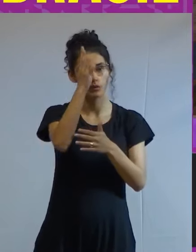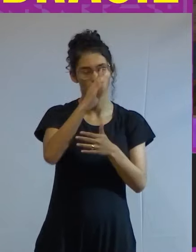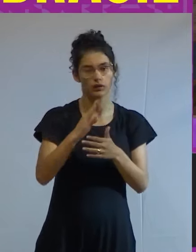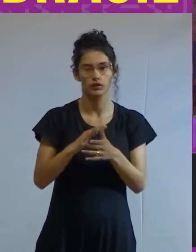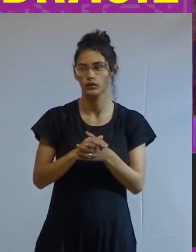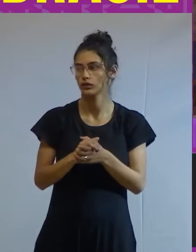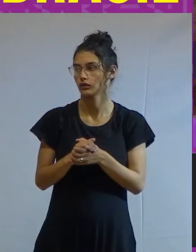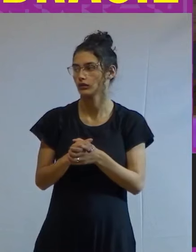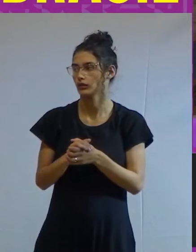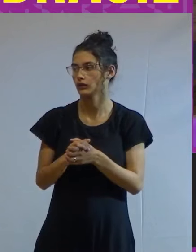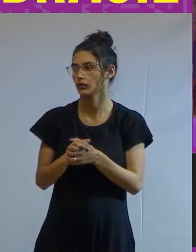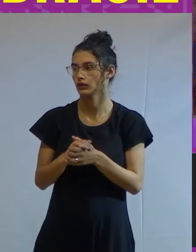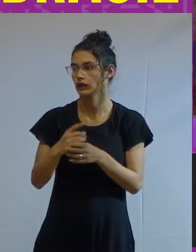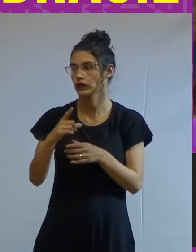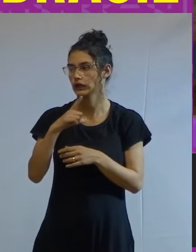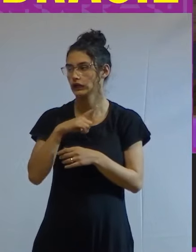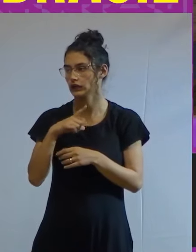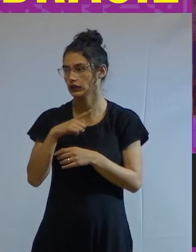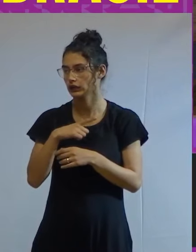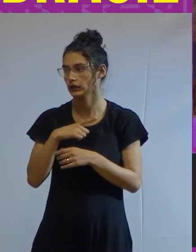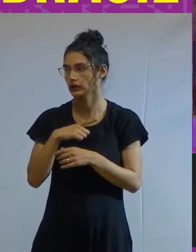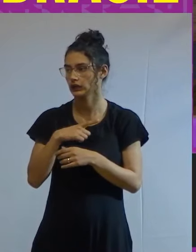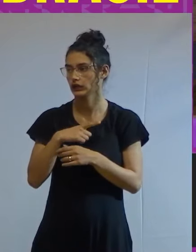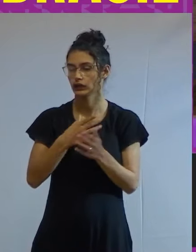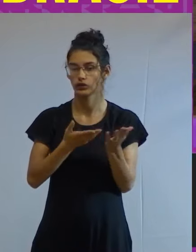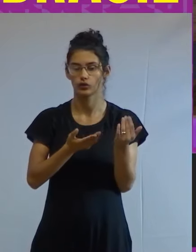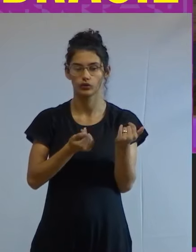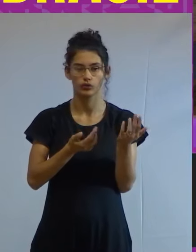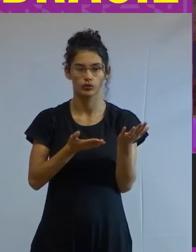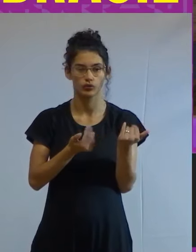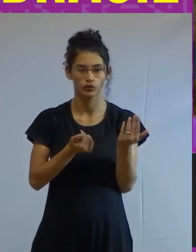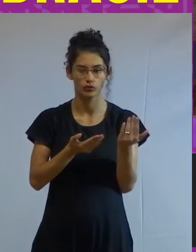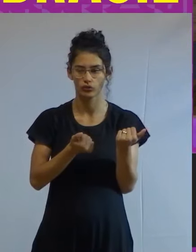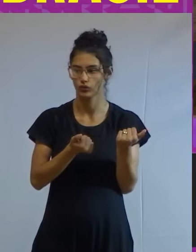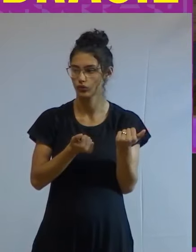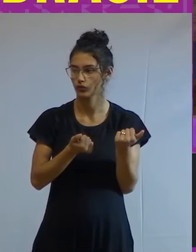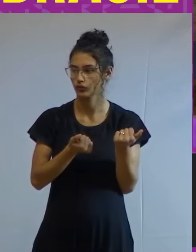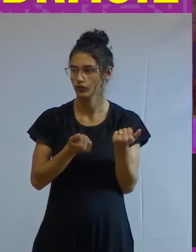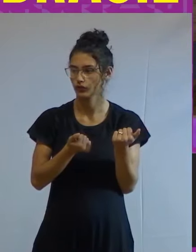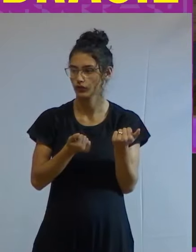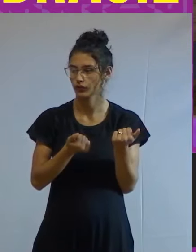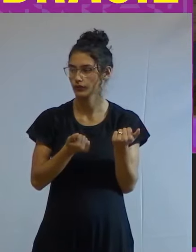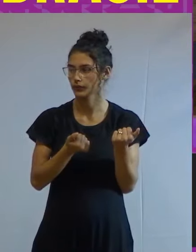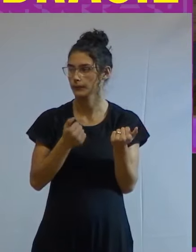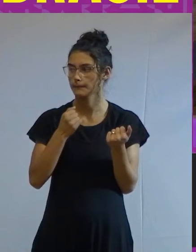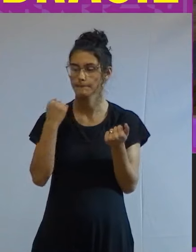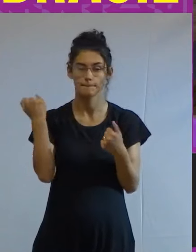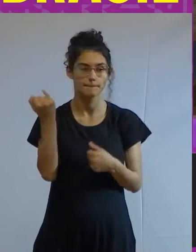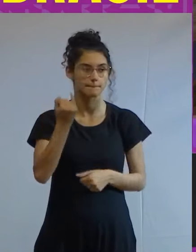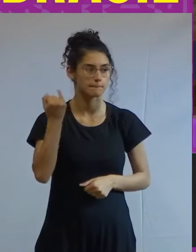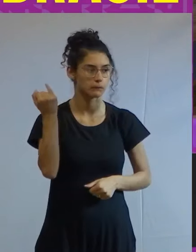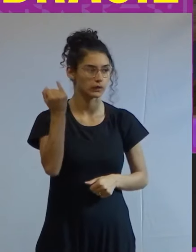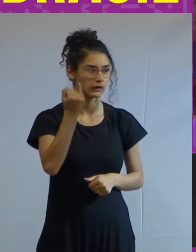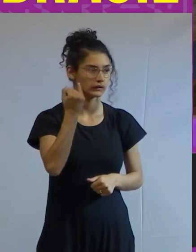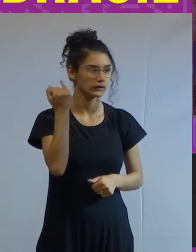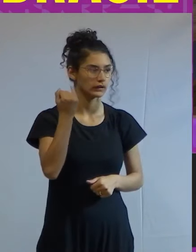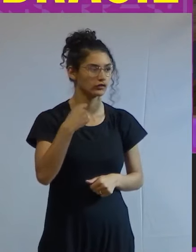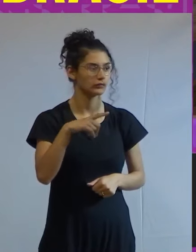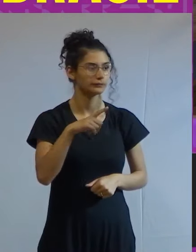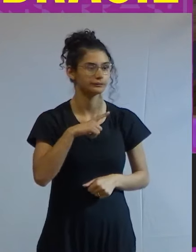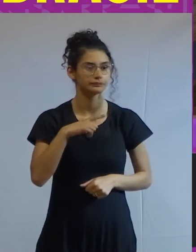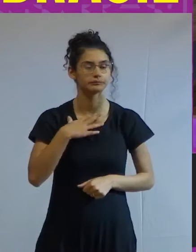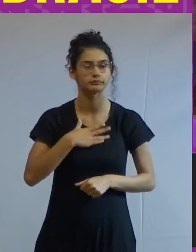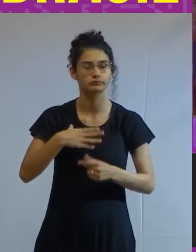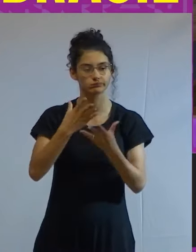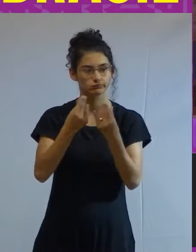que tem sido esses jovens isso tem sido importantíssimo eu tenho